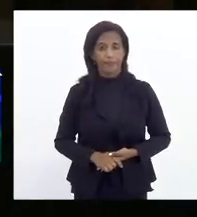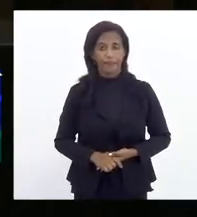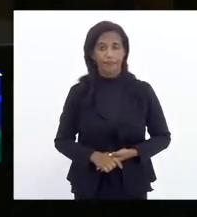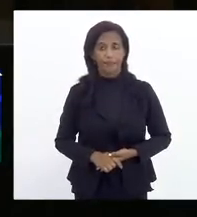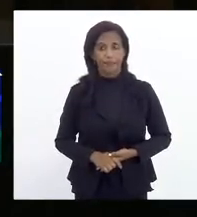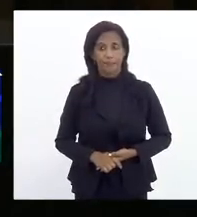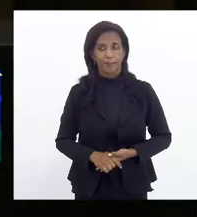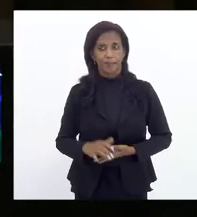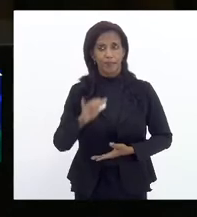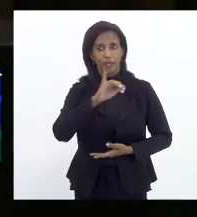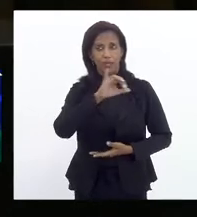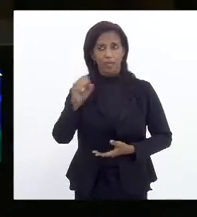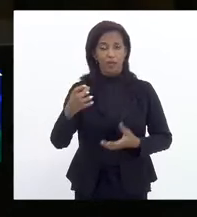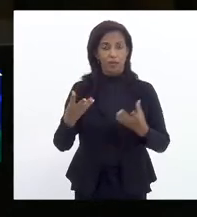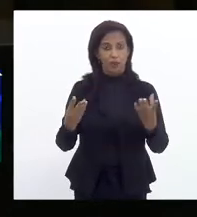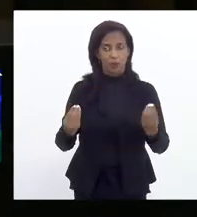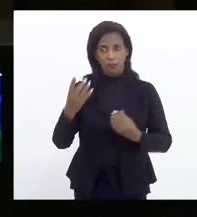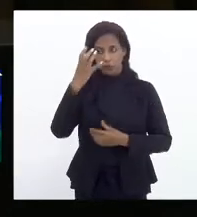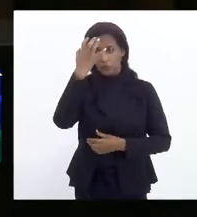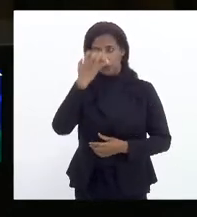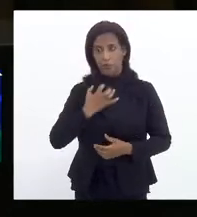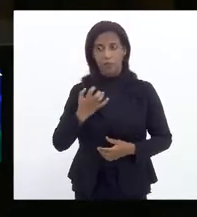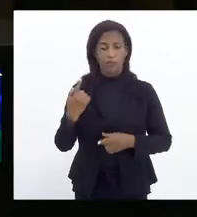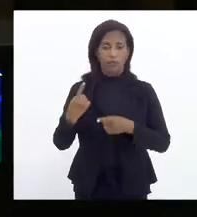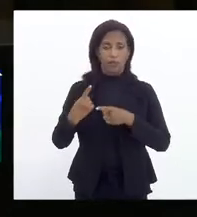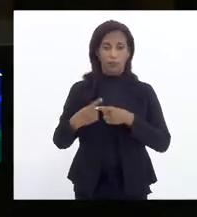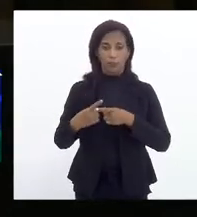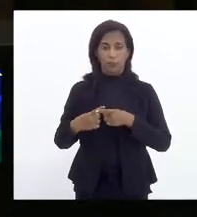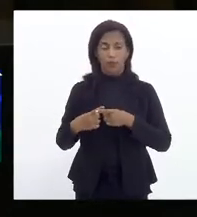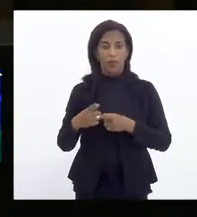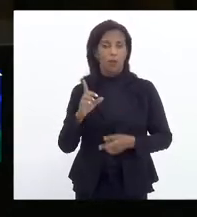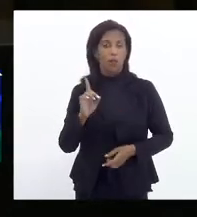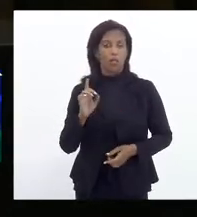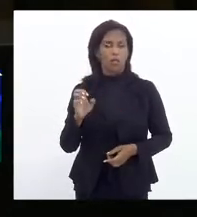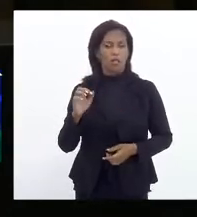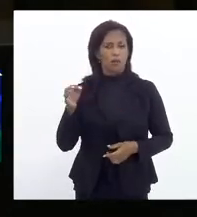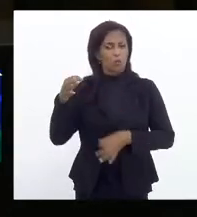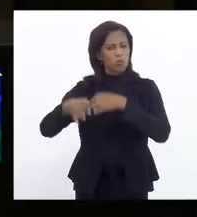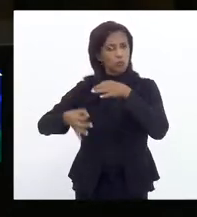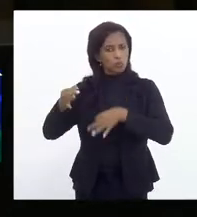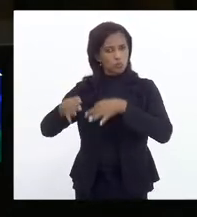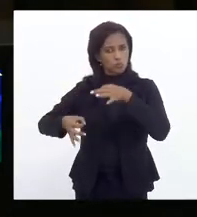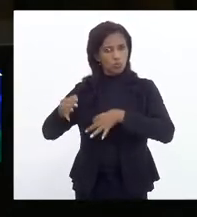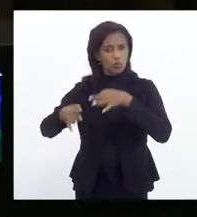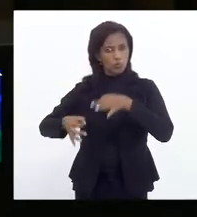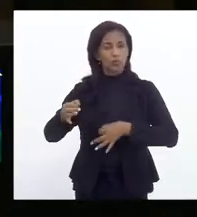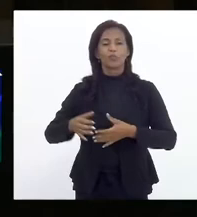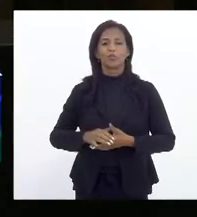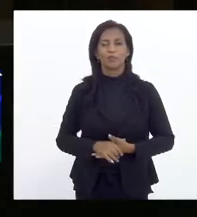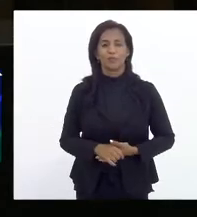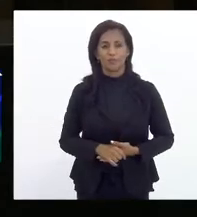E isso é muito sério, porque o desembargador,